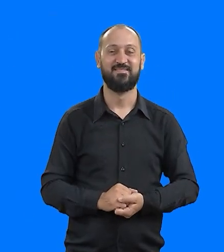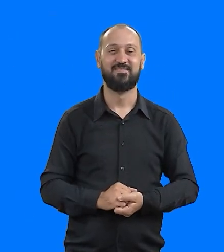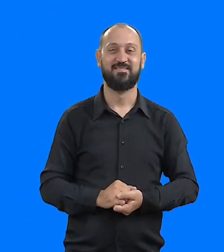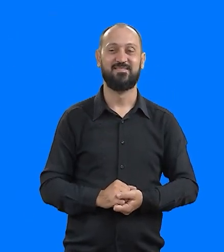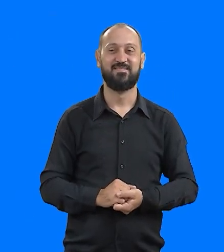Anastácio